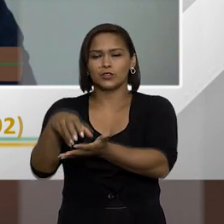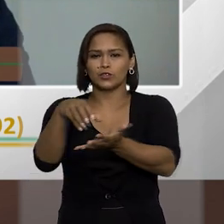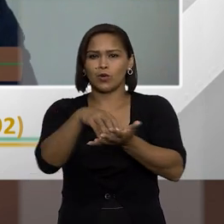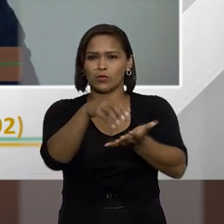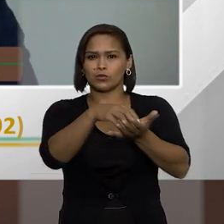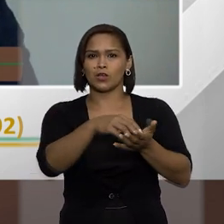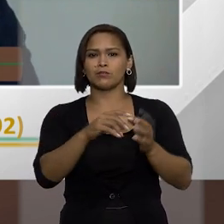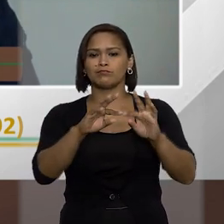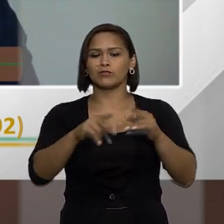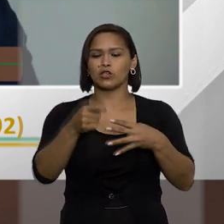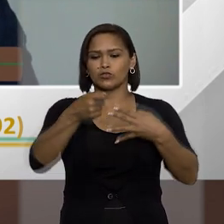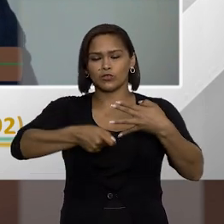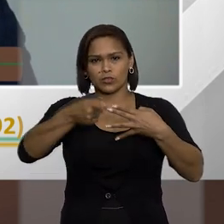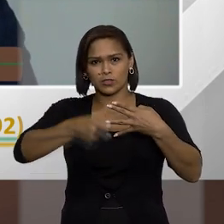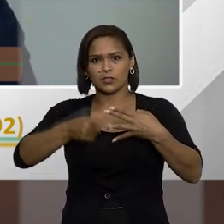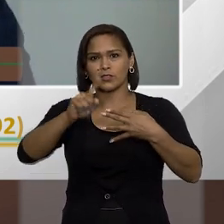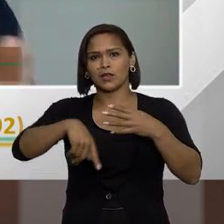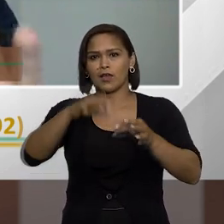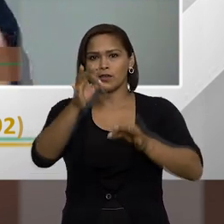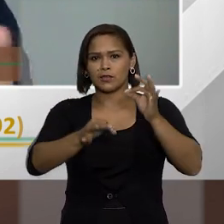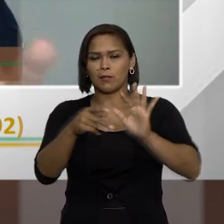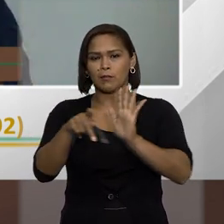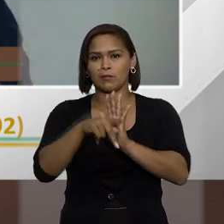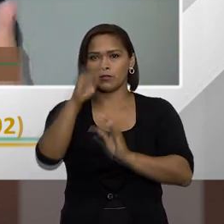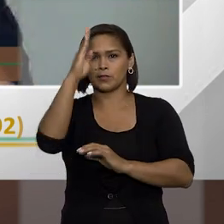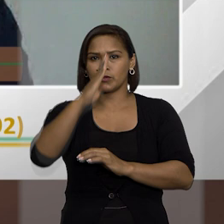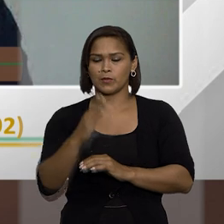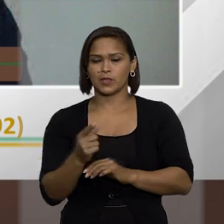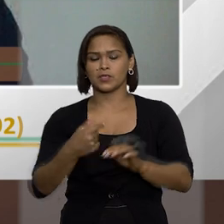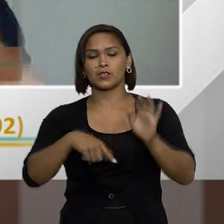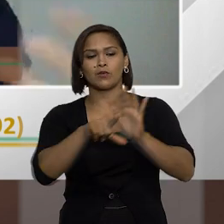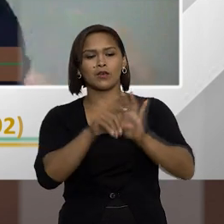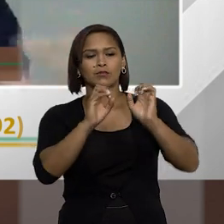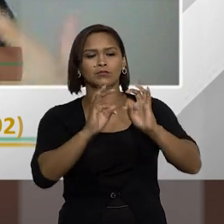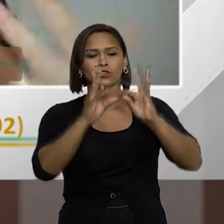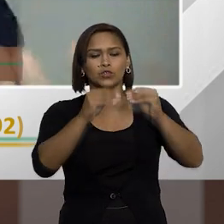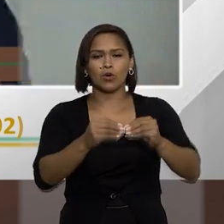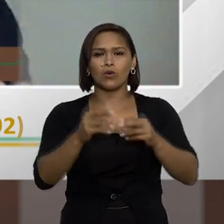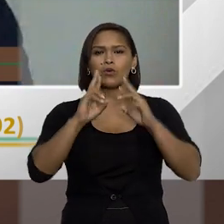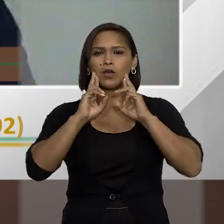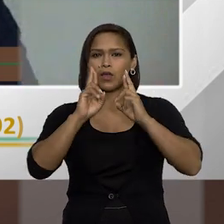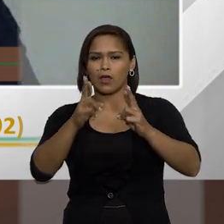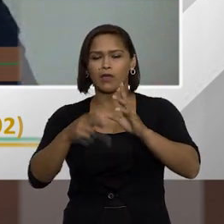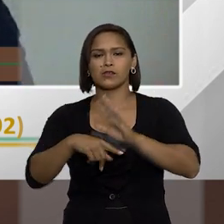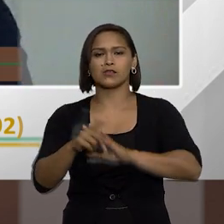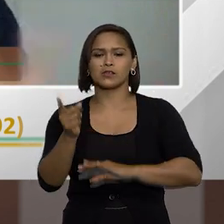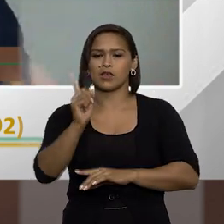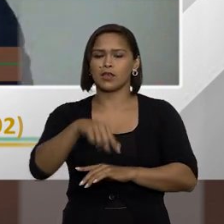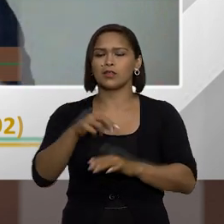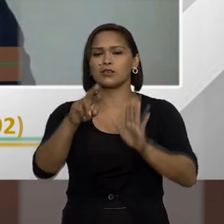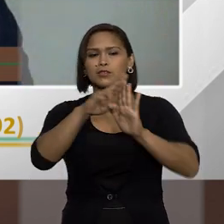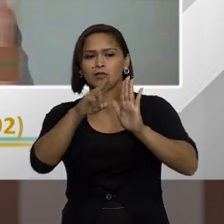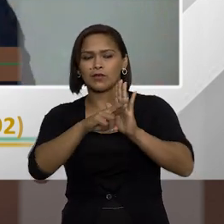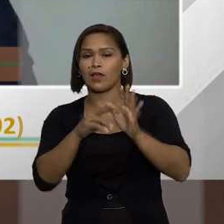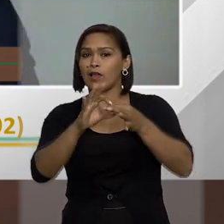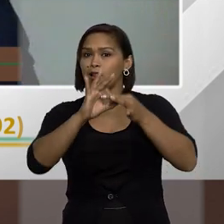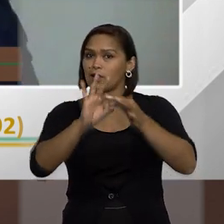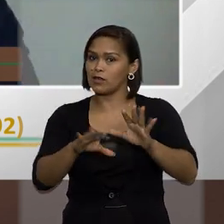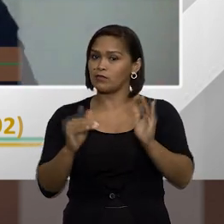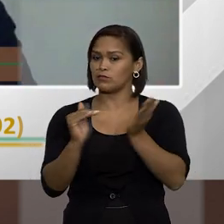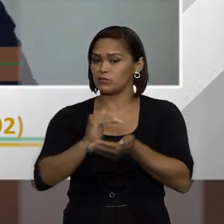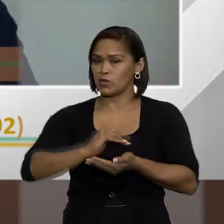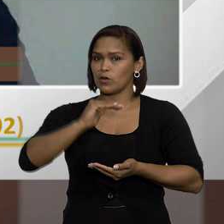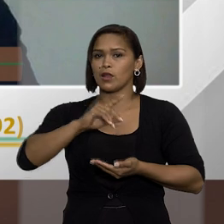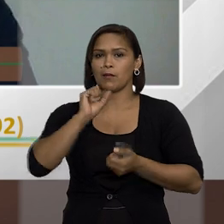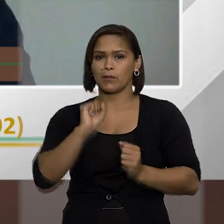instâncias do judiciário brasileiro de que essas sanções, essas esferas de responsabilização elas são em regra independentes